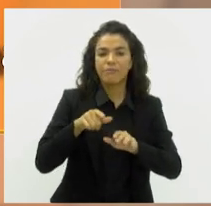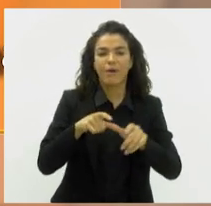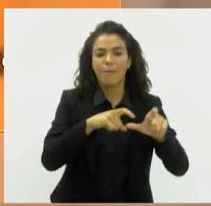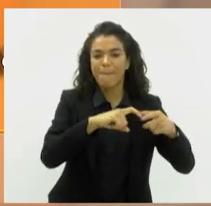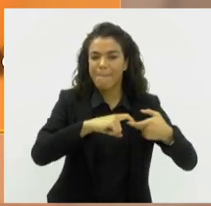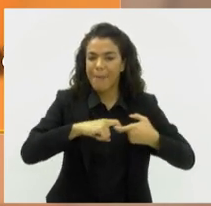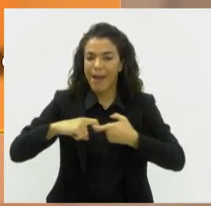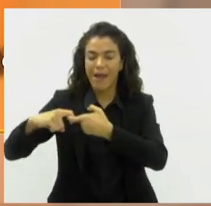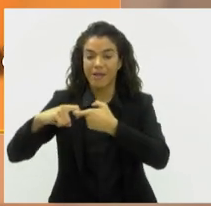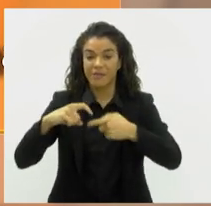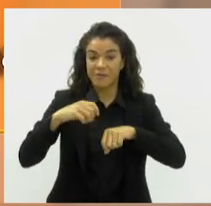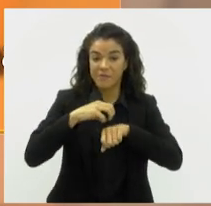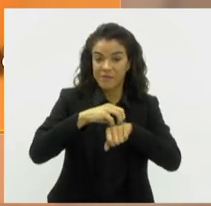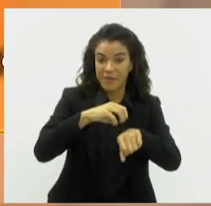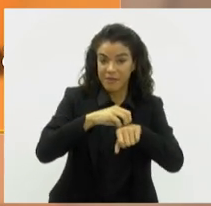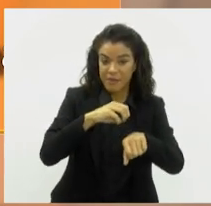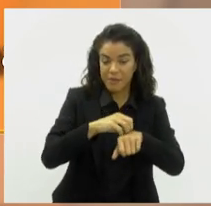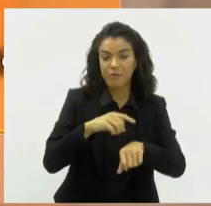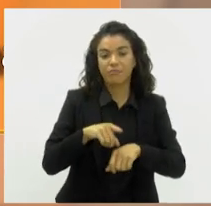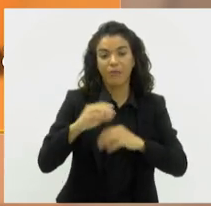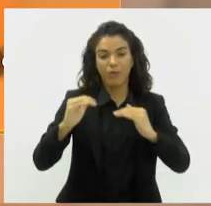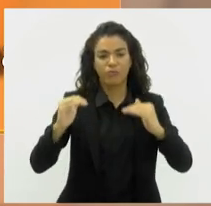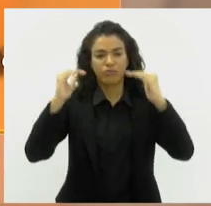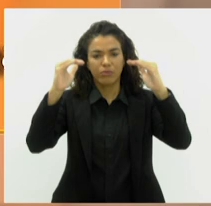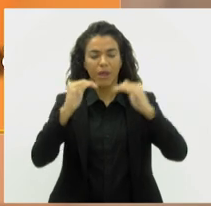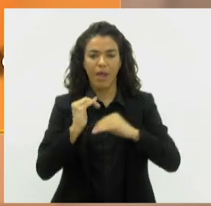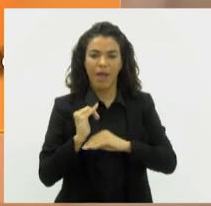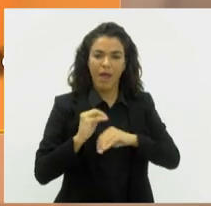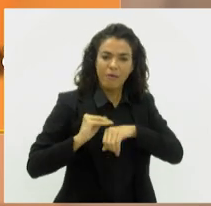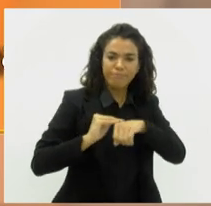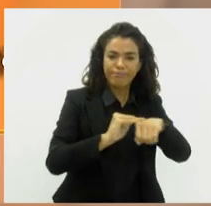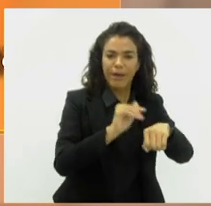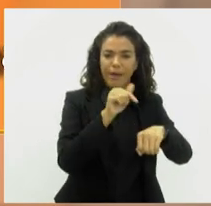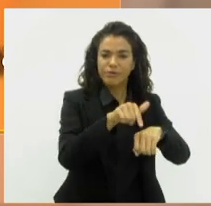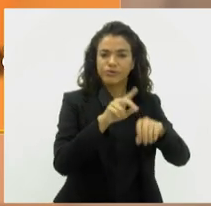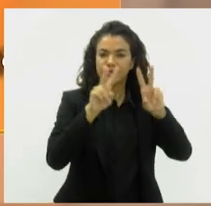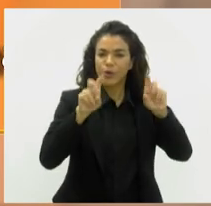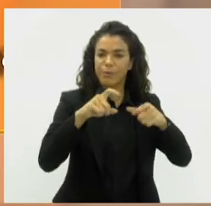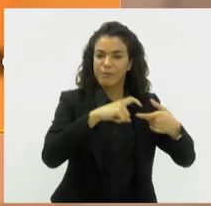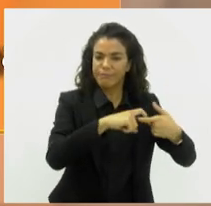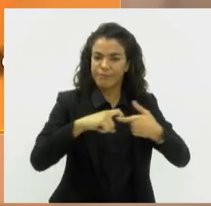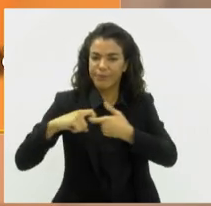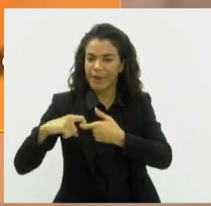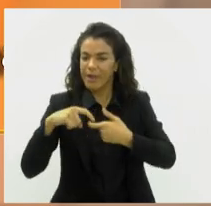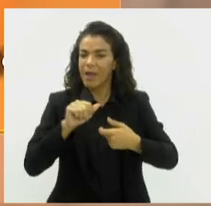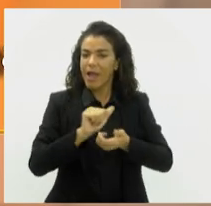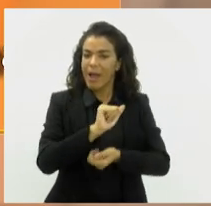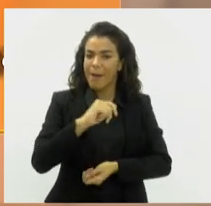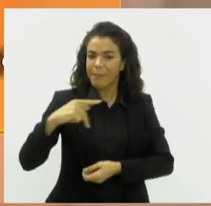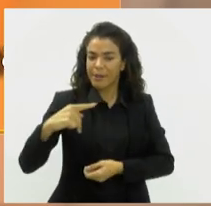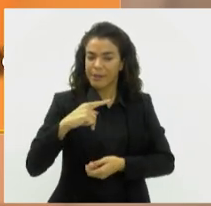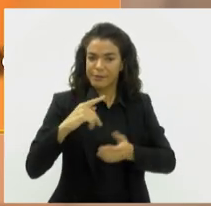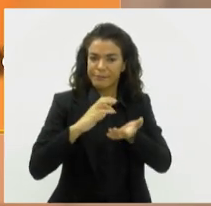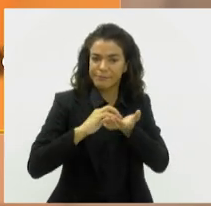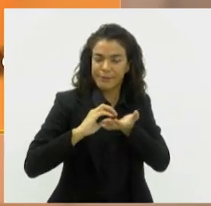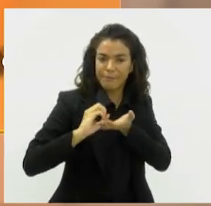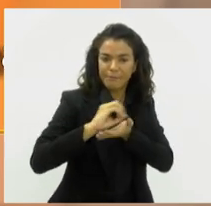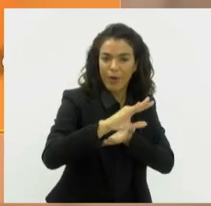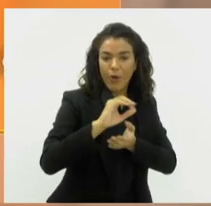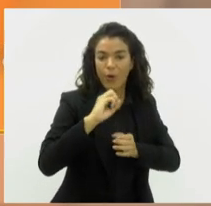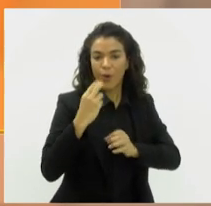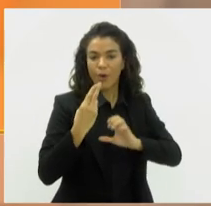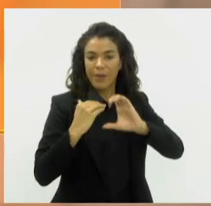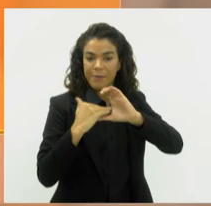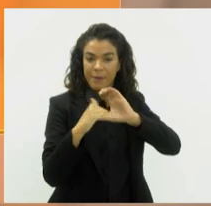a obrigação das autoridades avisarem ao proprietário sobre a remoção através de aplicativos de mensagens ou e-mail.